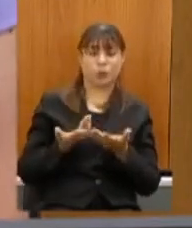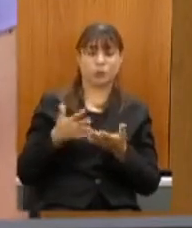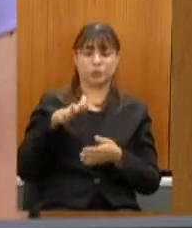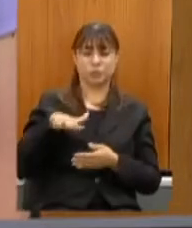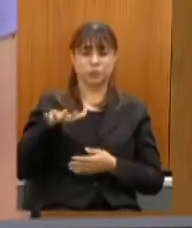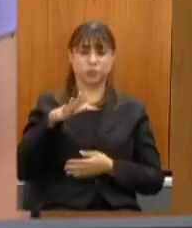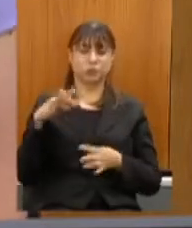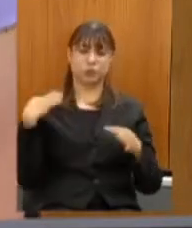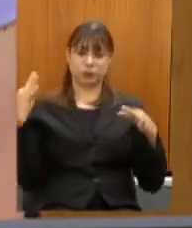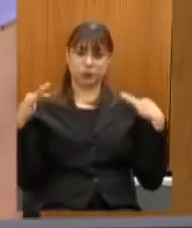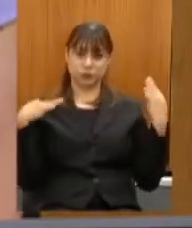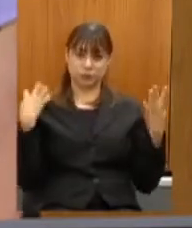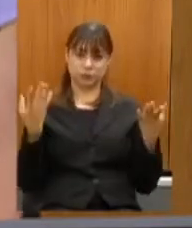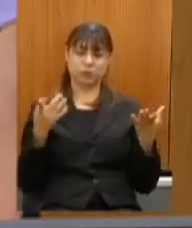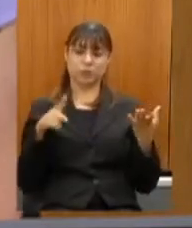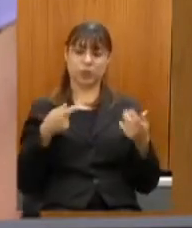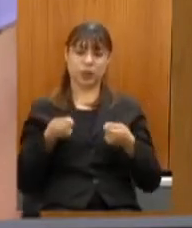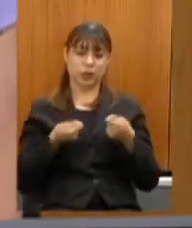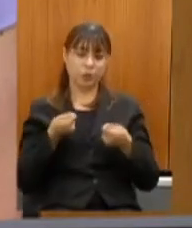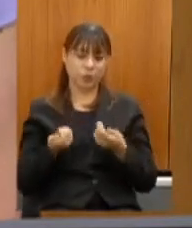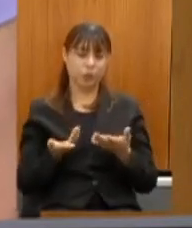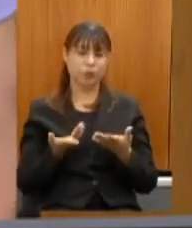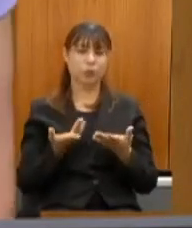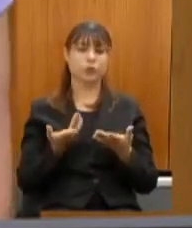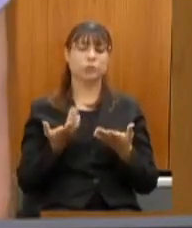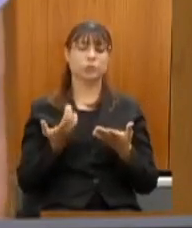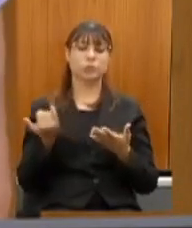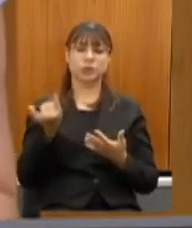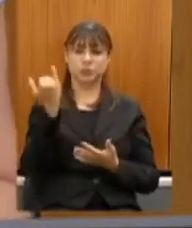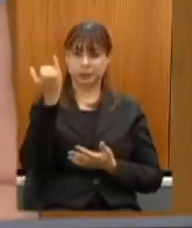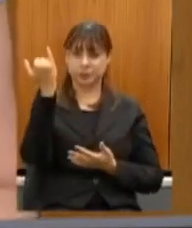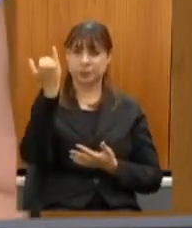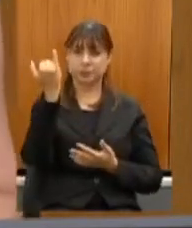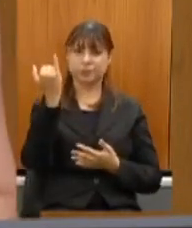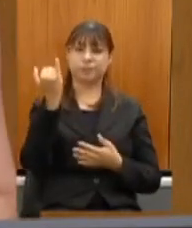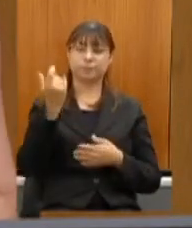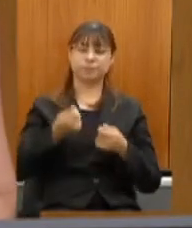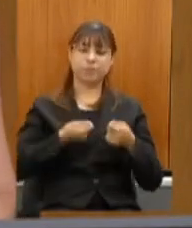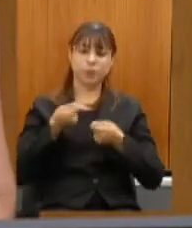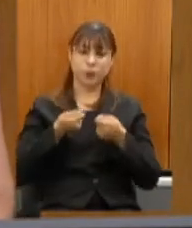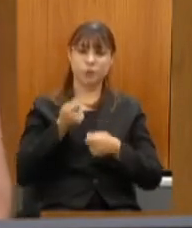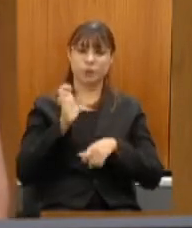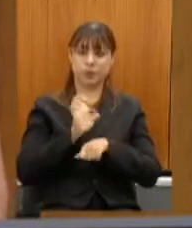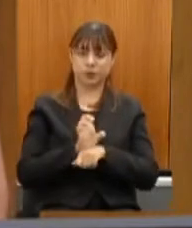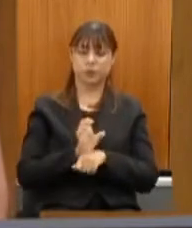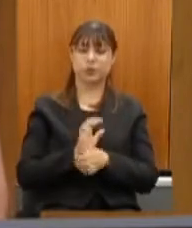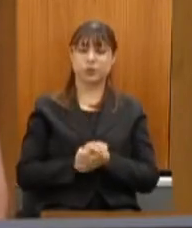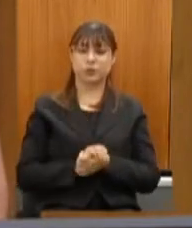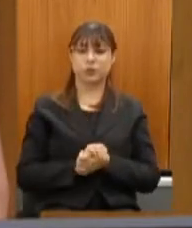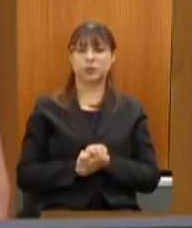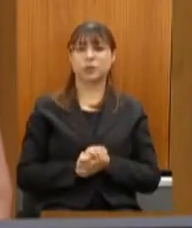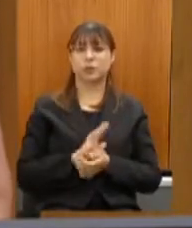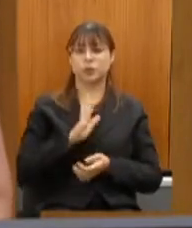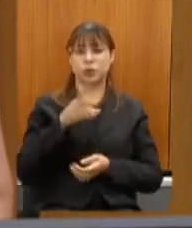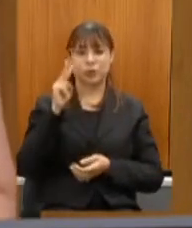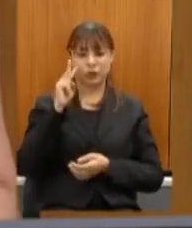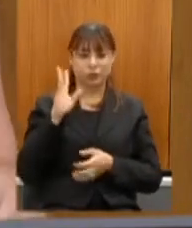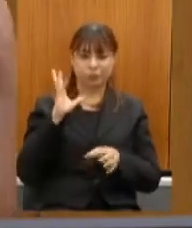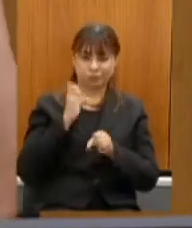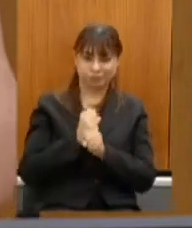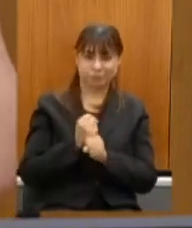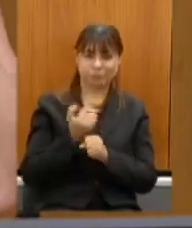como um negócio como uma atividade importante para a economia do nosso estado a gente viu aqui vários dados